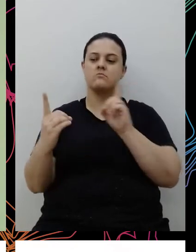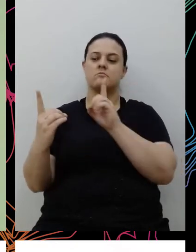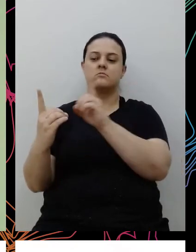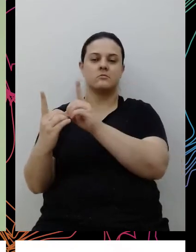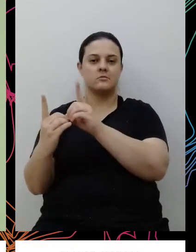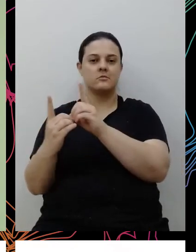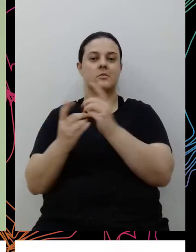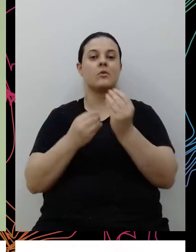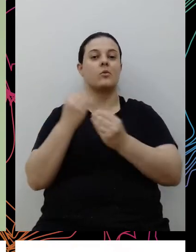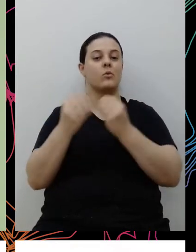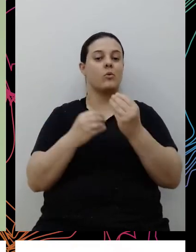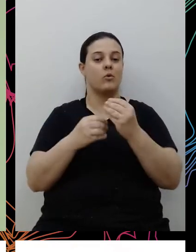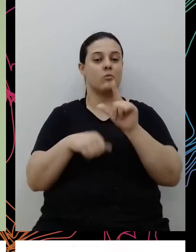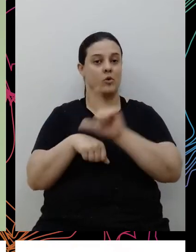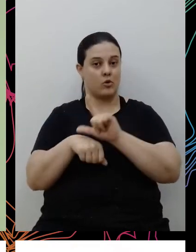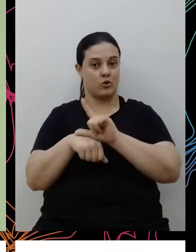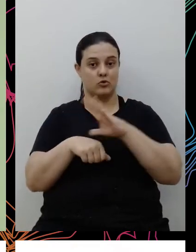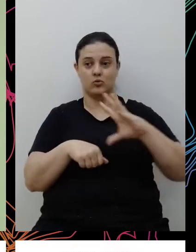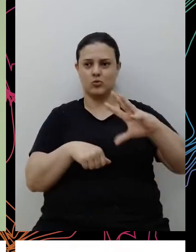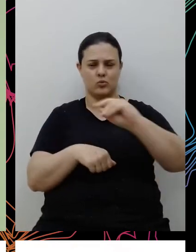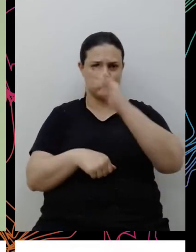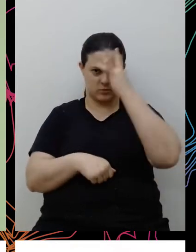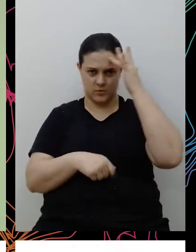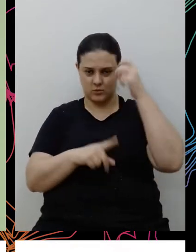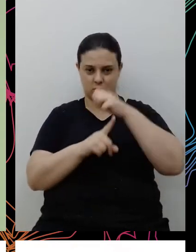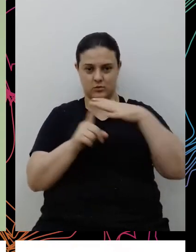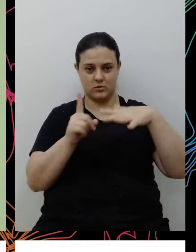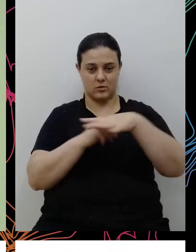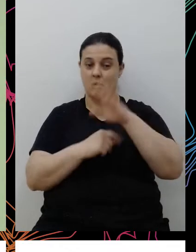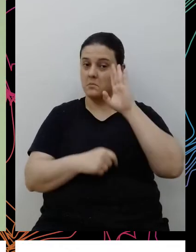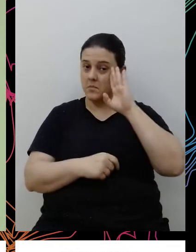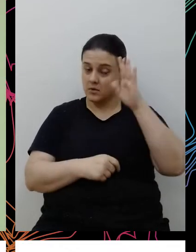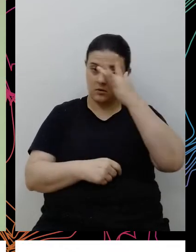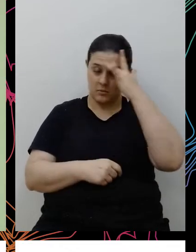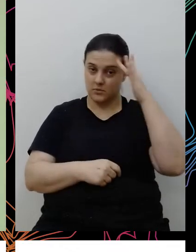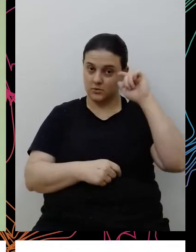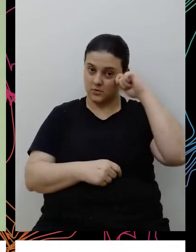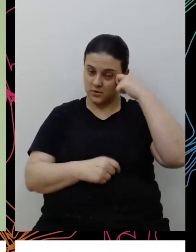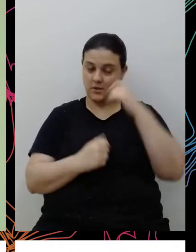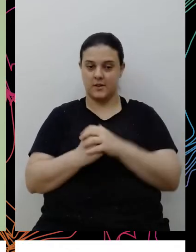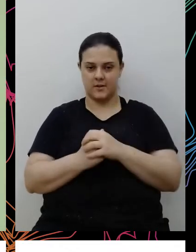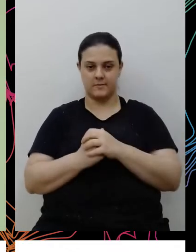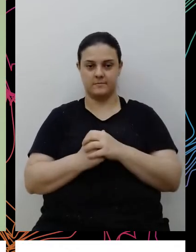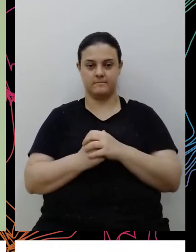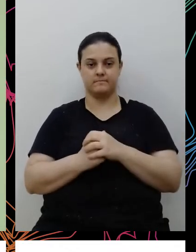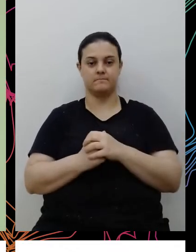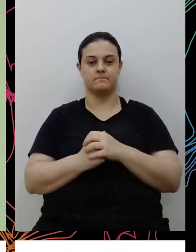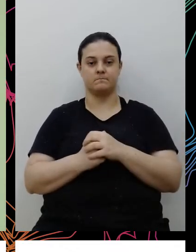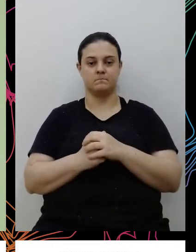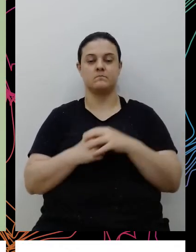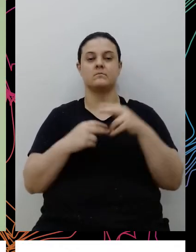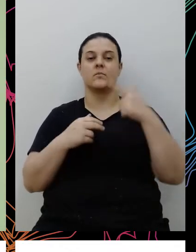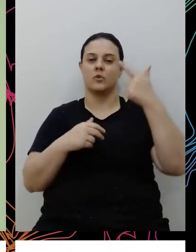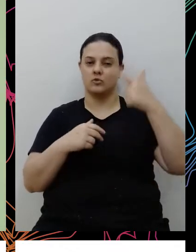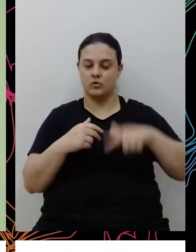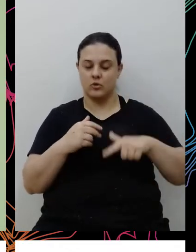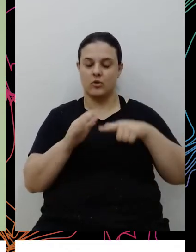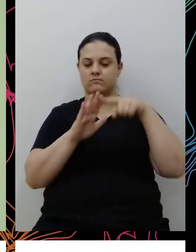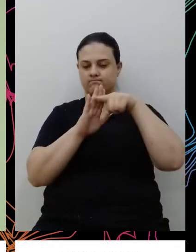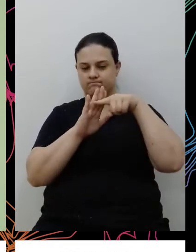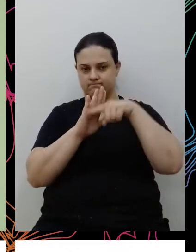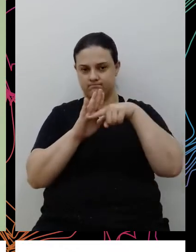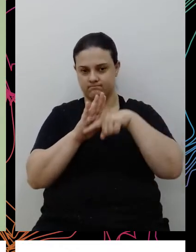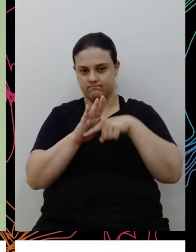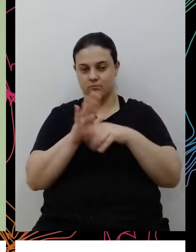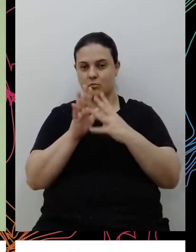lojas para a população, né, para a sociedade e sobretudo para as pessoas negras, né, então a gente revisitou o nosso modelo